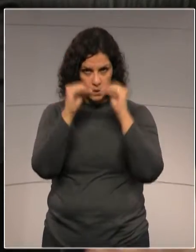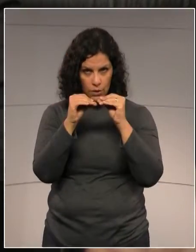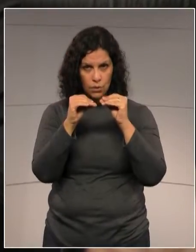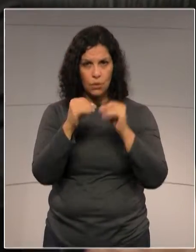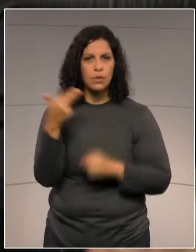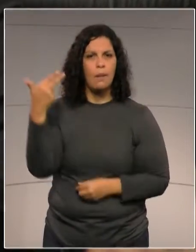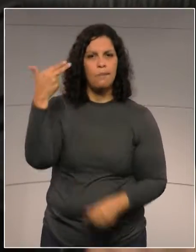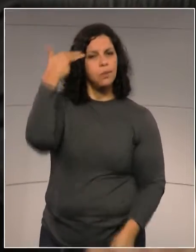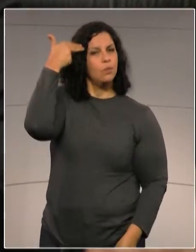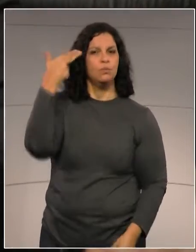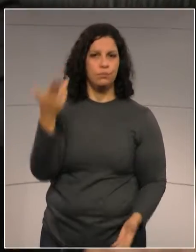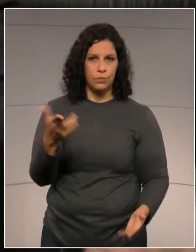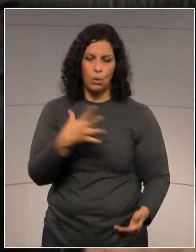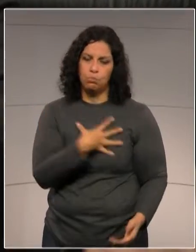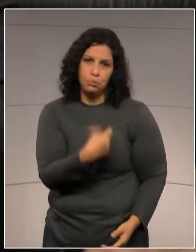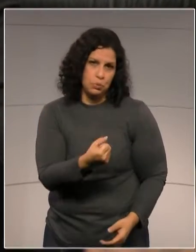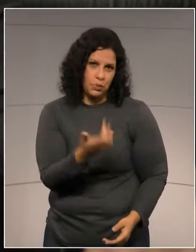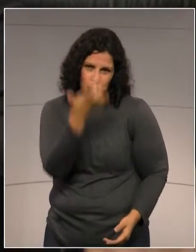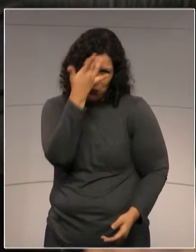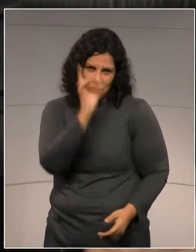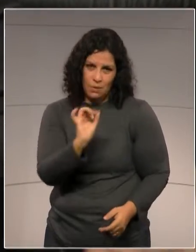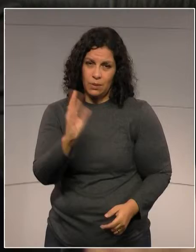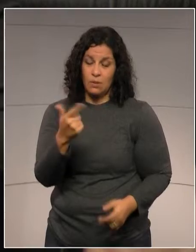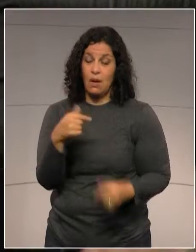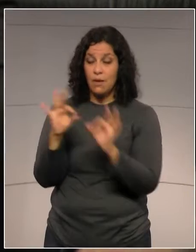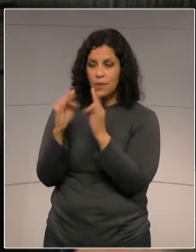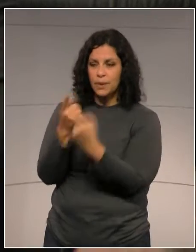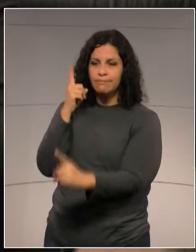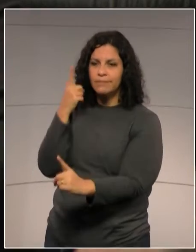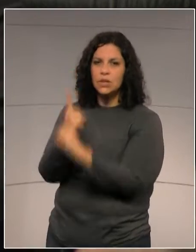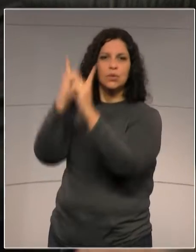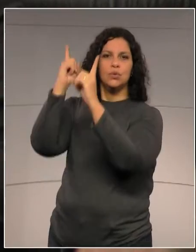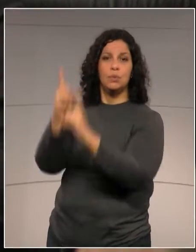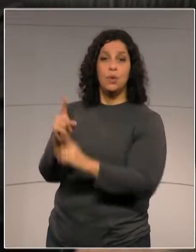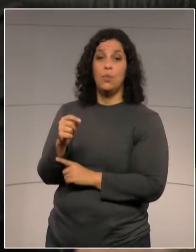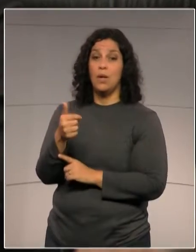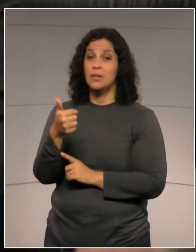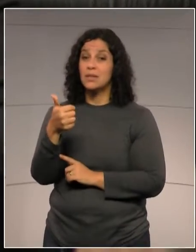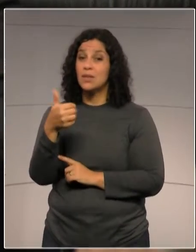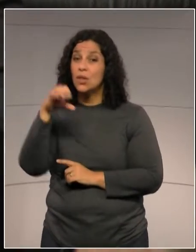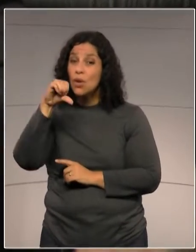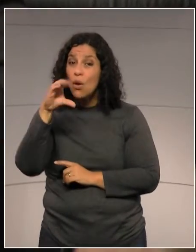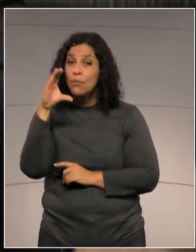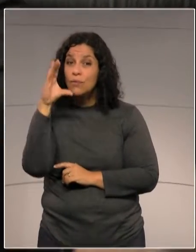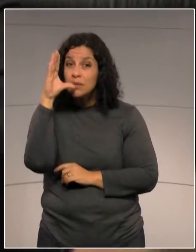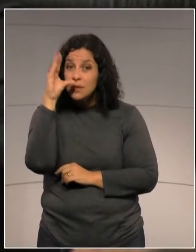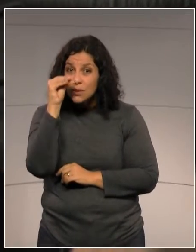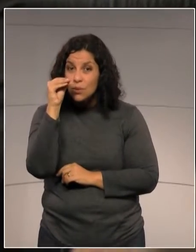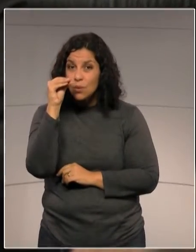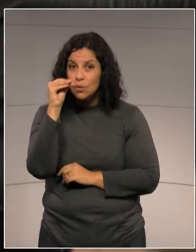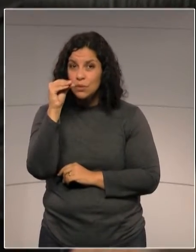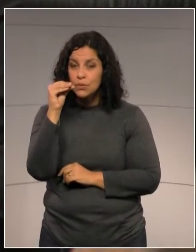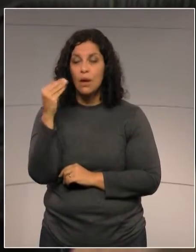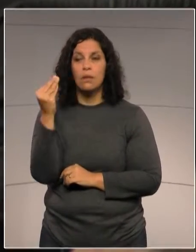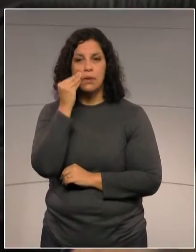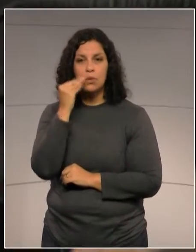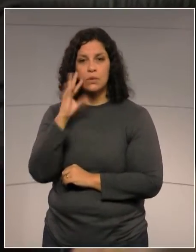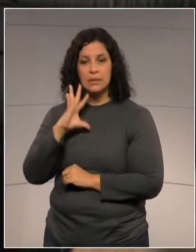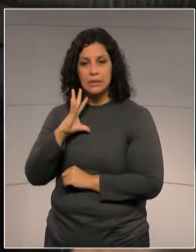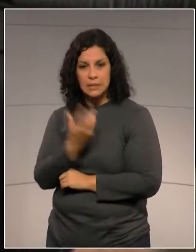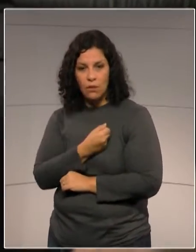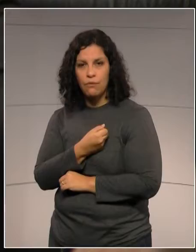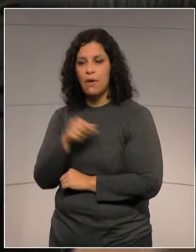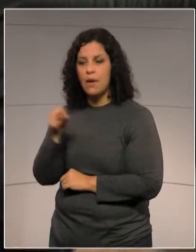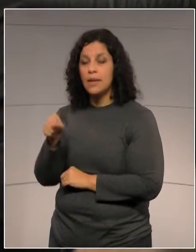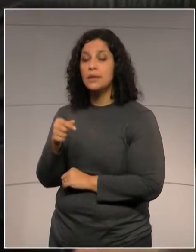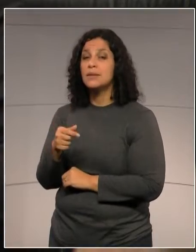cometeu suicídio. A família descobriu, às 21 horas, tentou salvar a vida do menino,